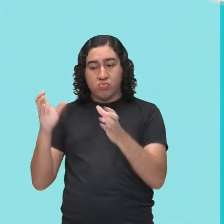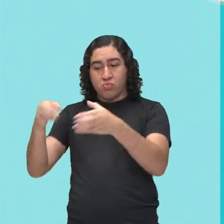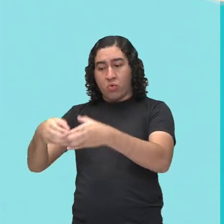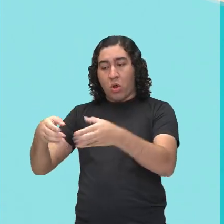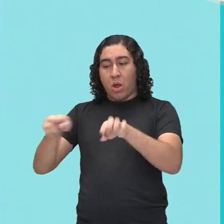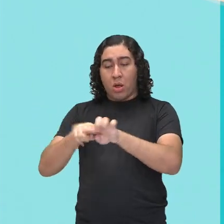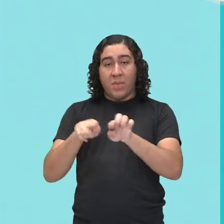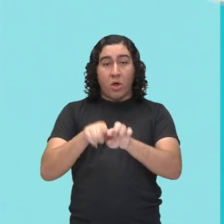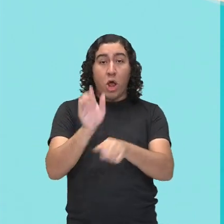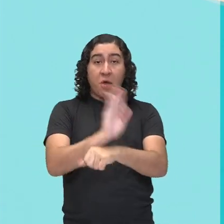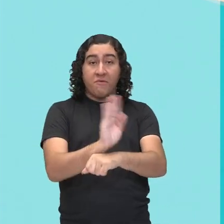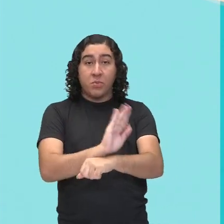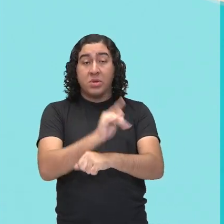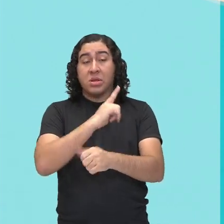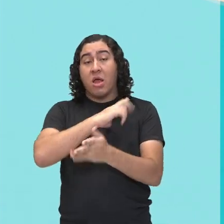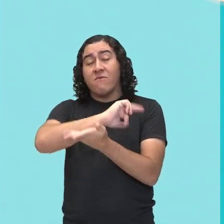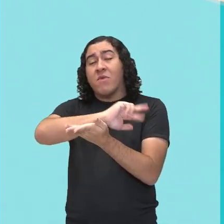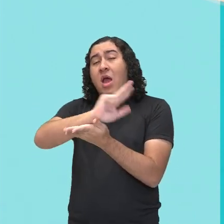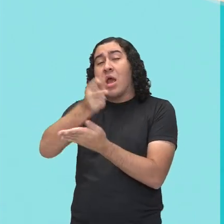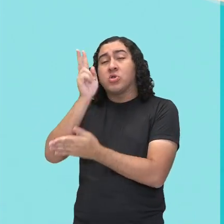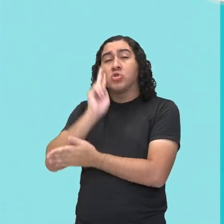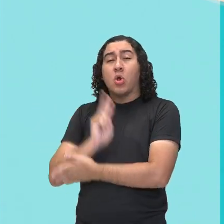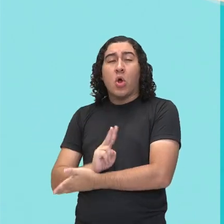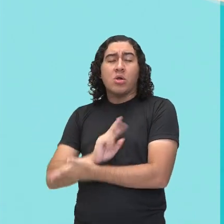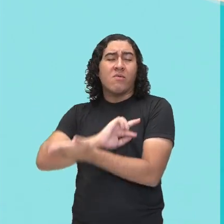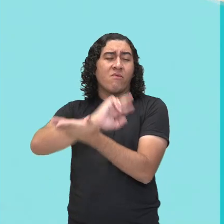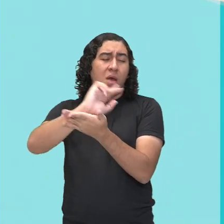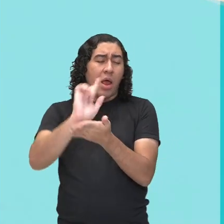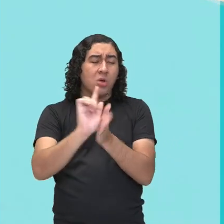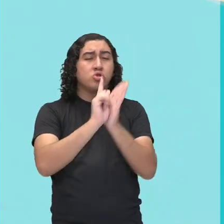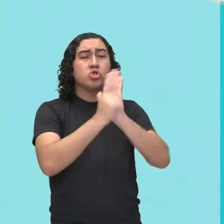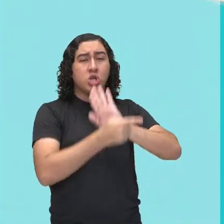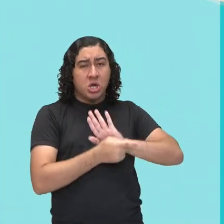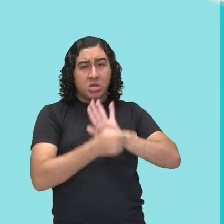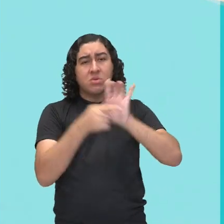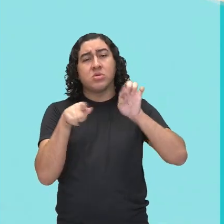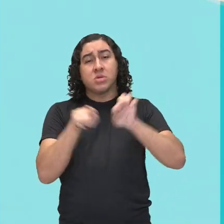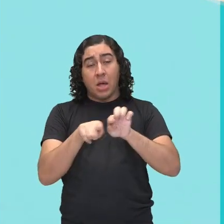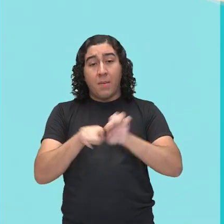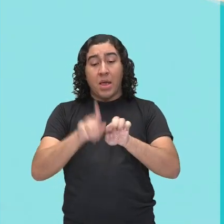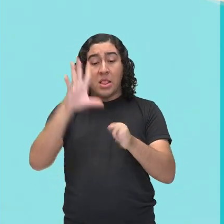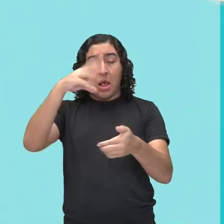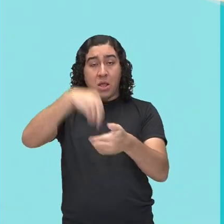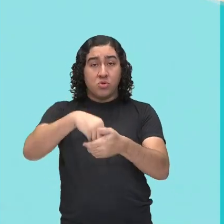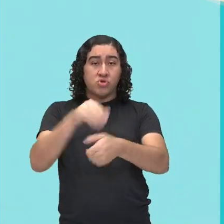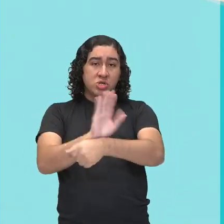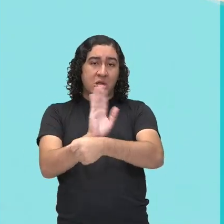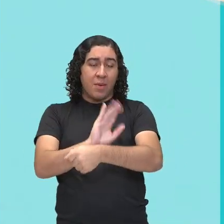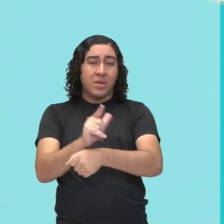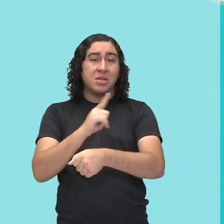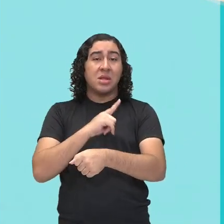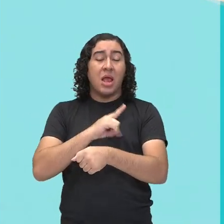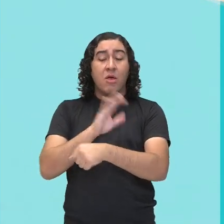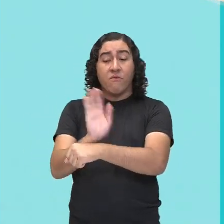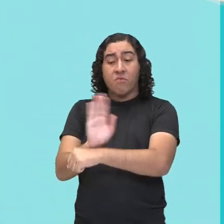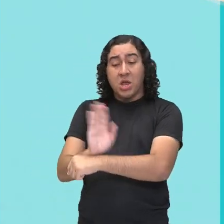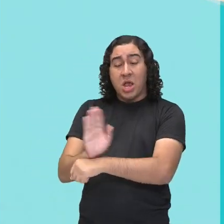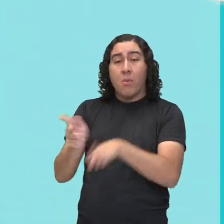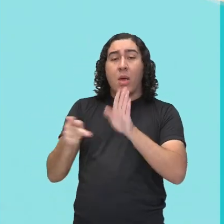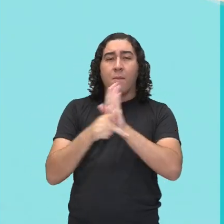contam diversas histórias. Existem vários gêneros também no cinema. Existem filmes de ficção